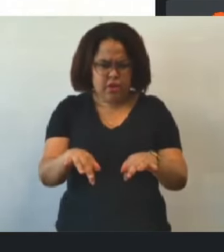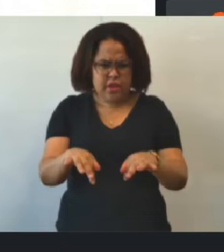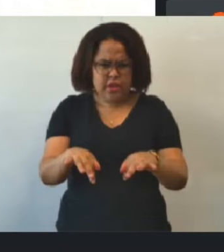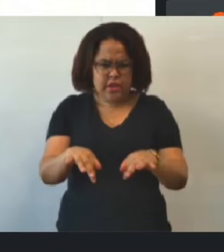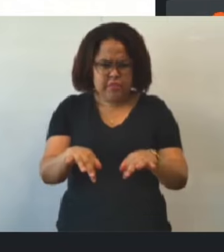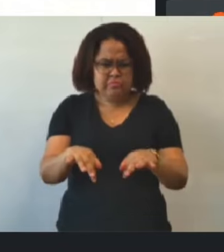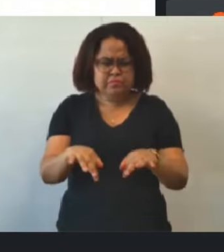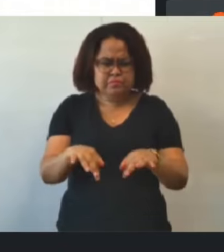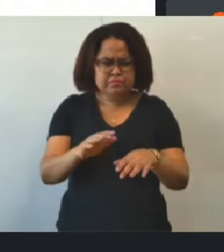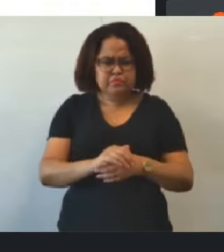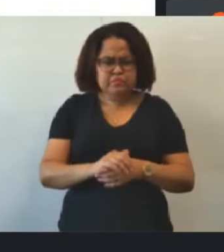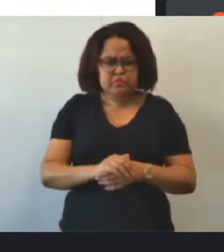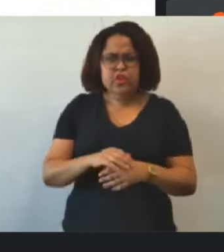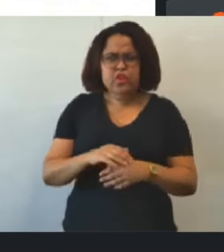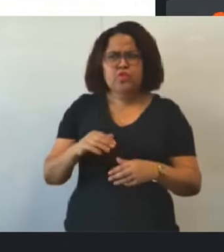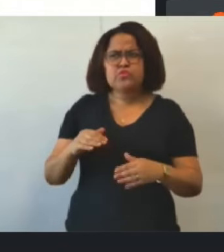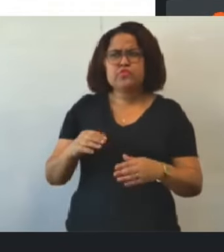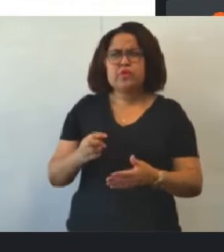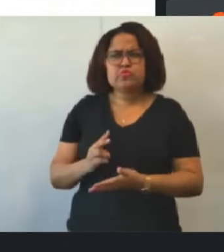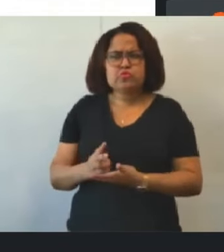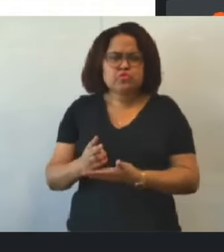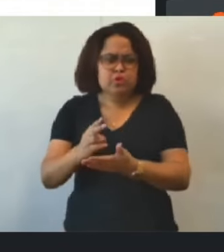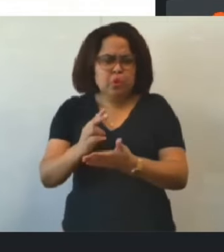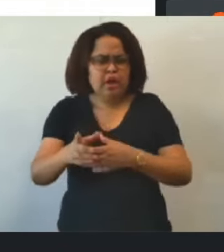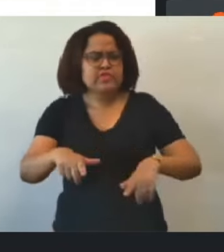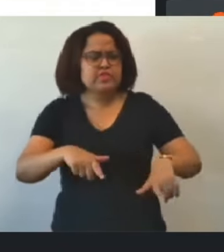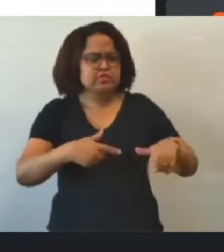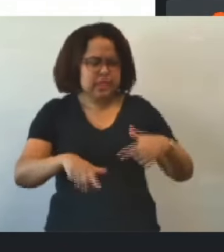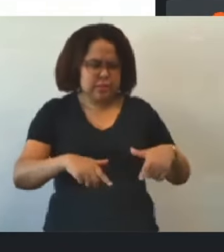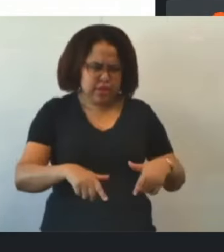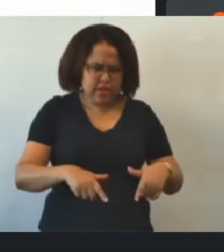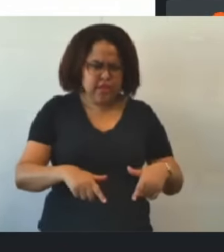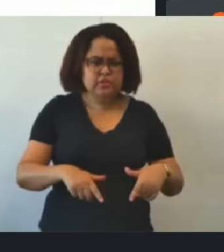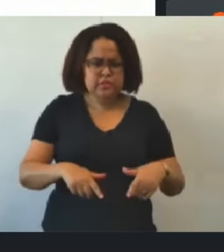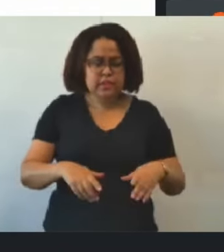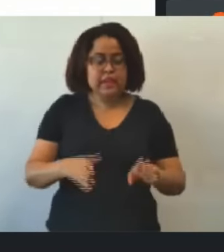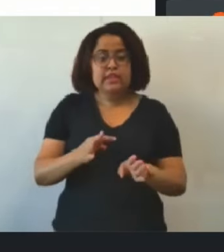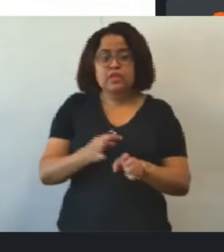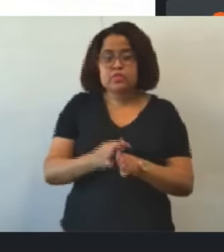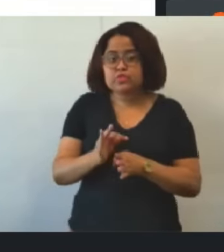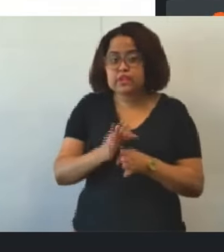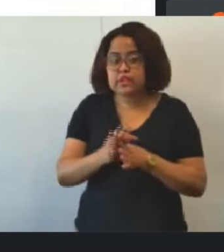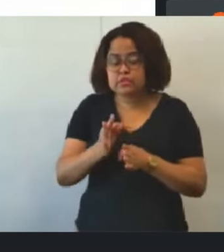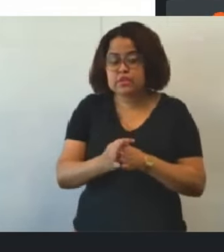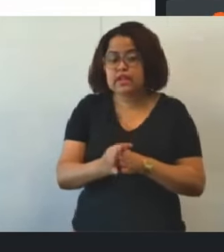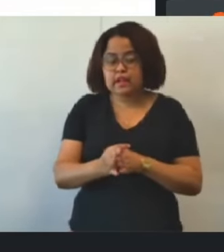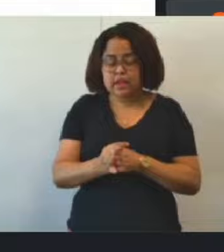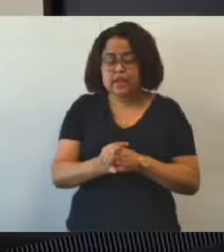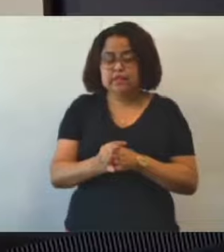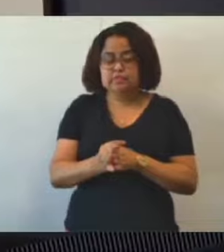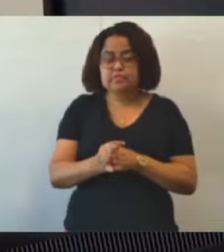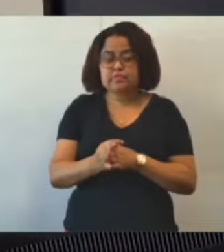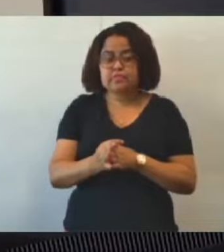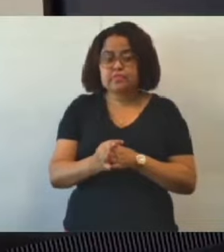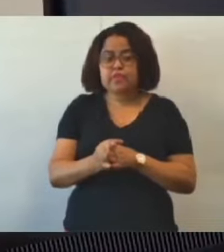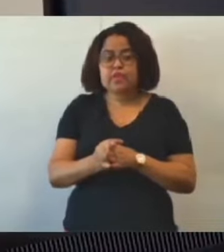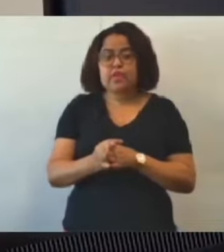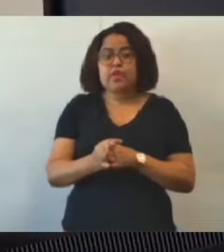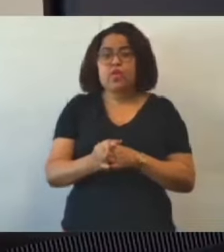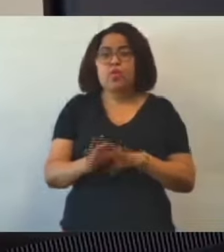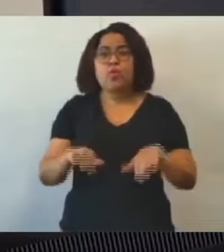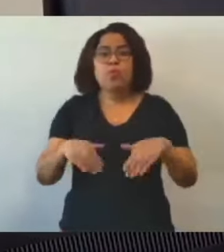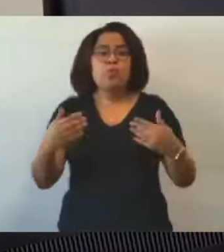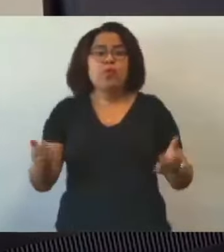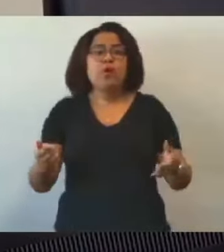gente vai continuar fazendo nossos trabalhos em favor das conselheiras tutelares, e podemos, quando finalizar, a gente